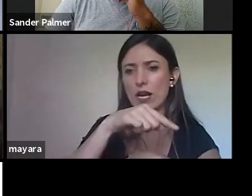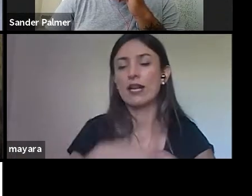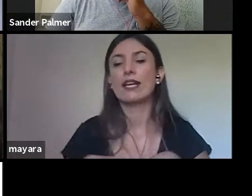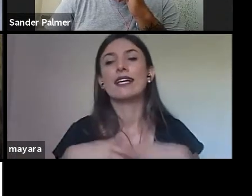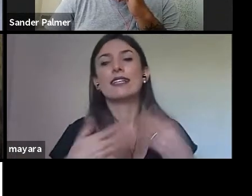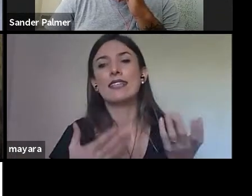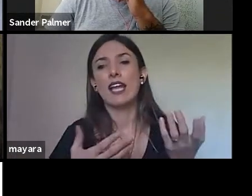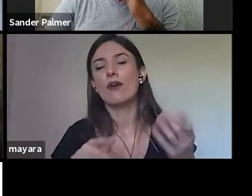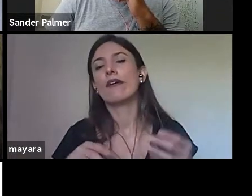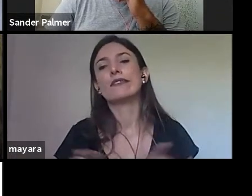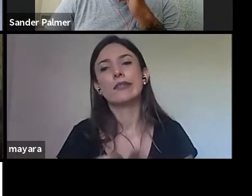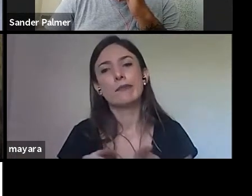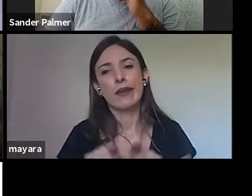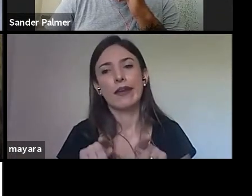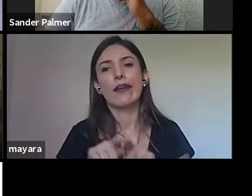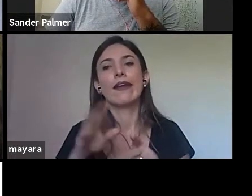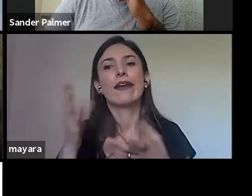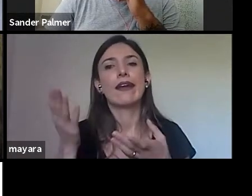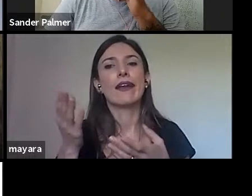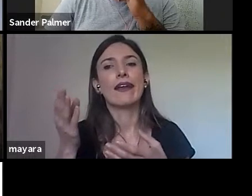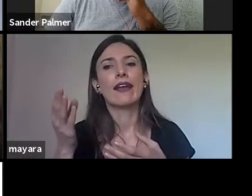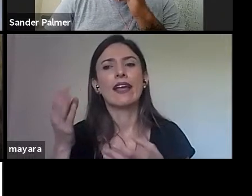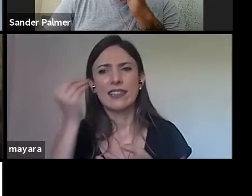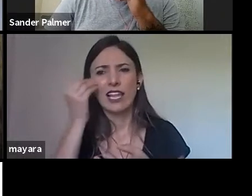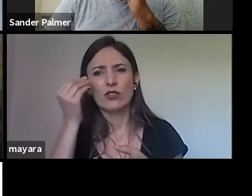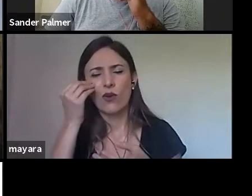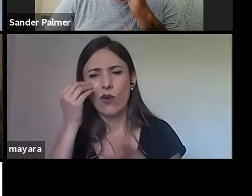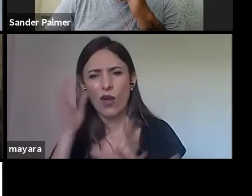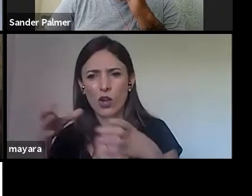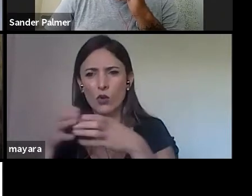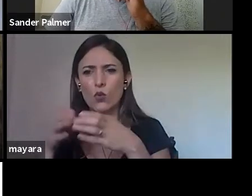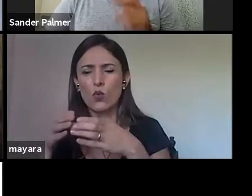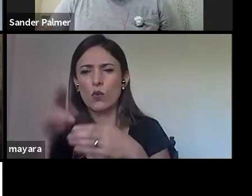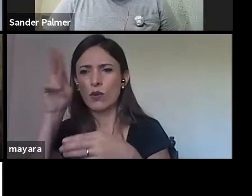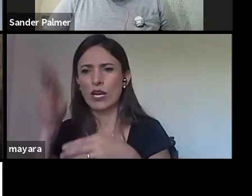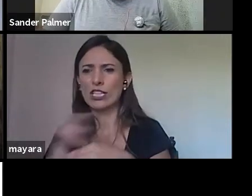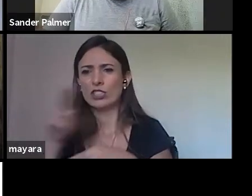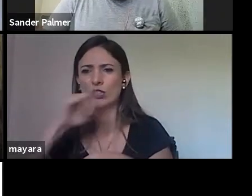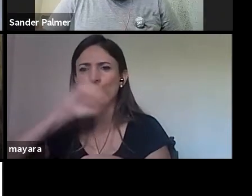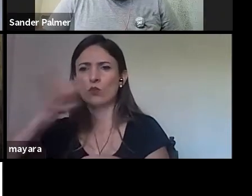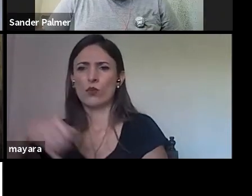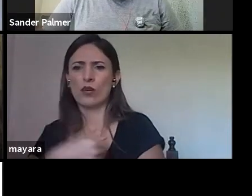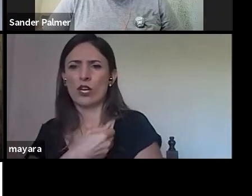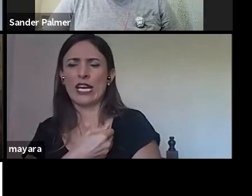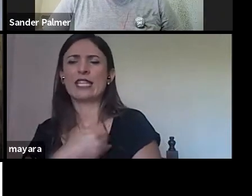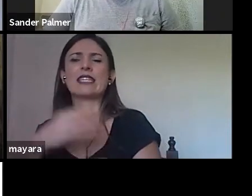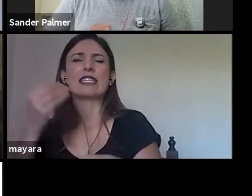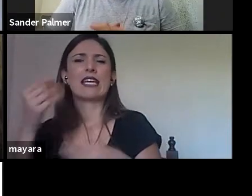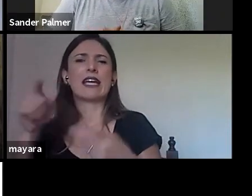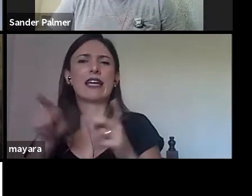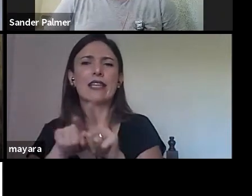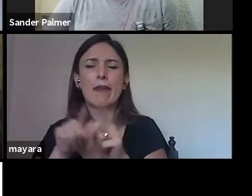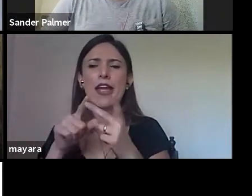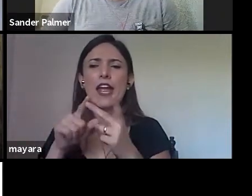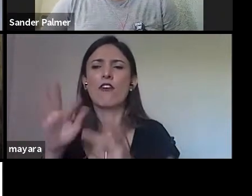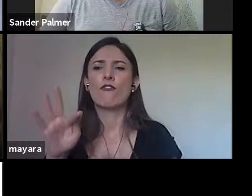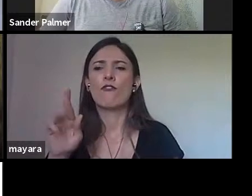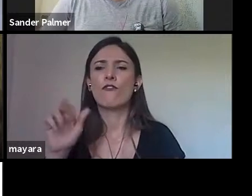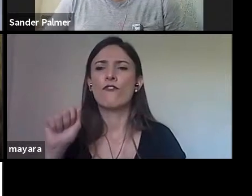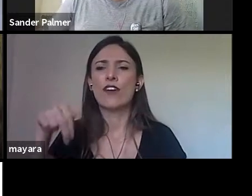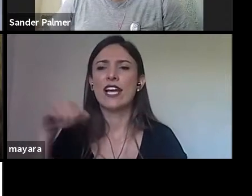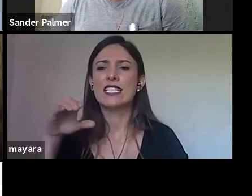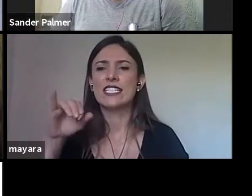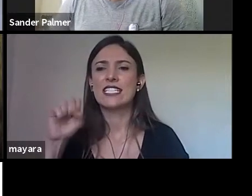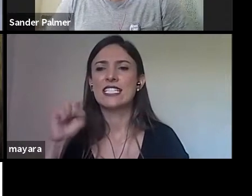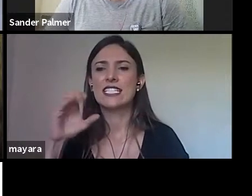institucionalizar principalmente uma fé católica, então a gente tem que pensar em franciscanos, beneditinos, que circularam aqui